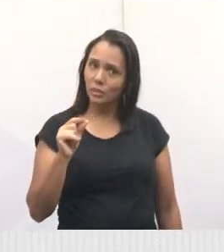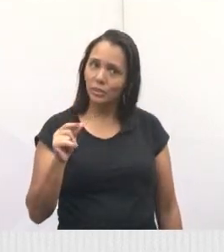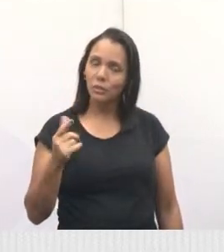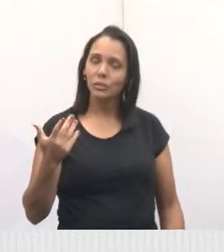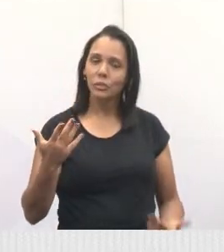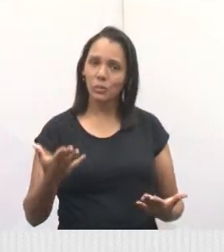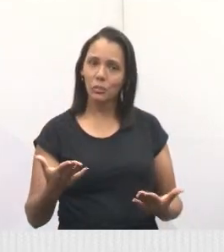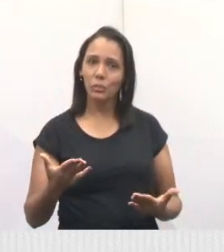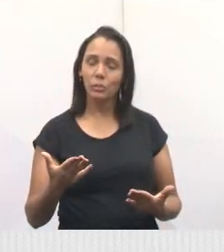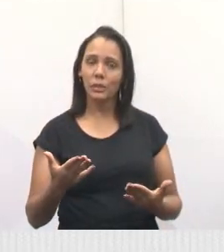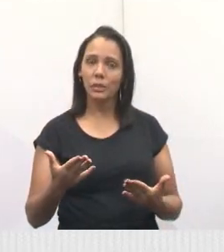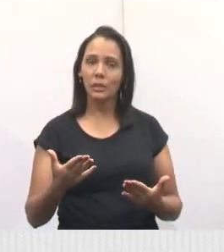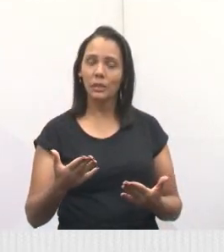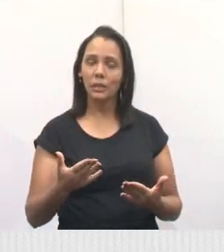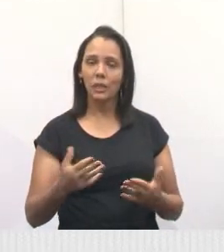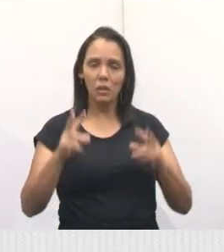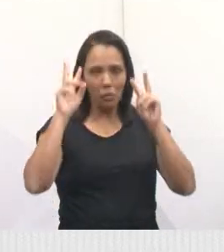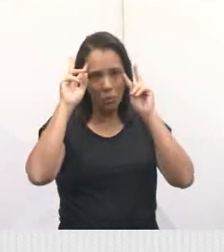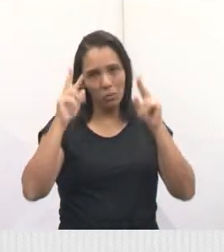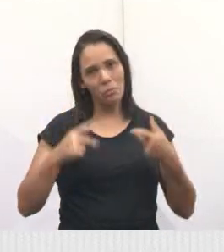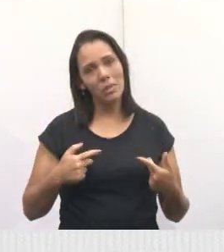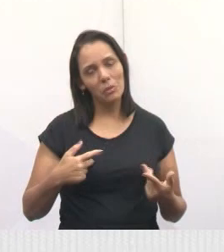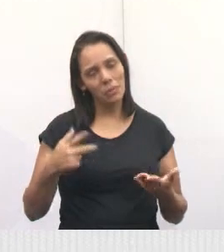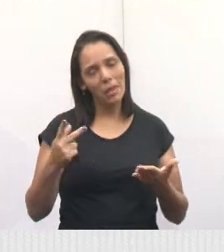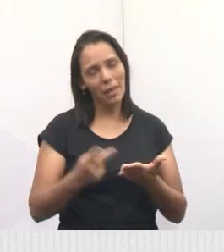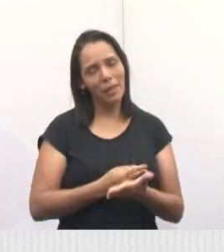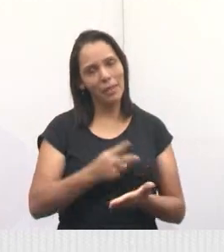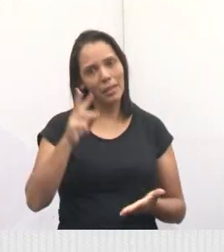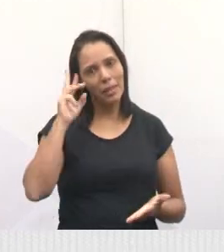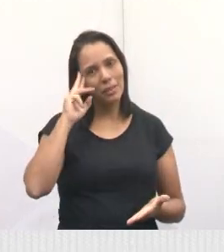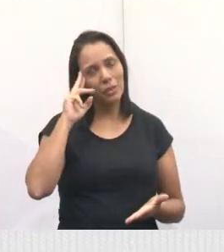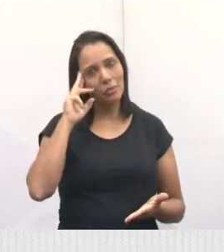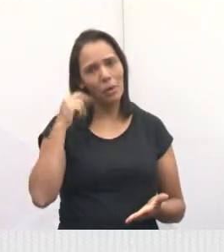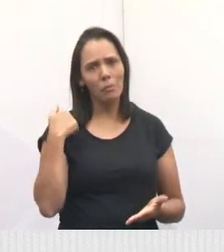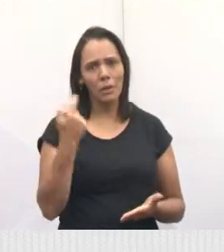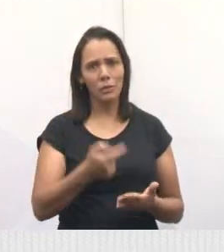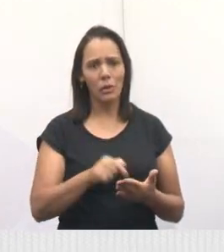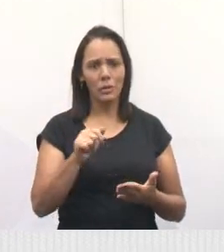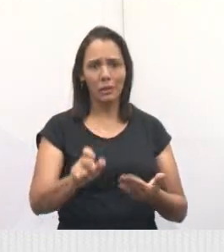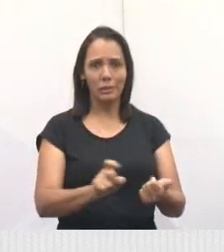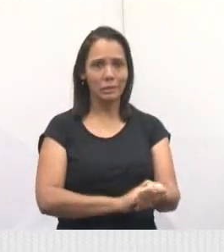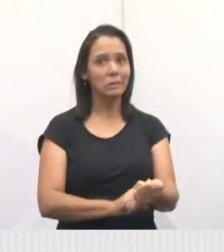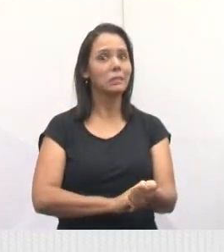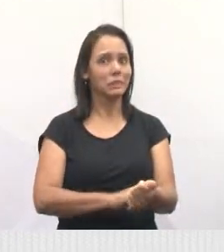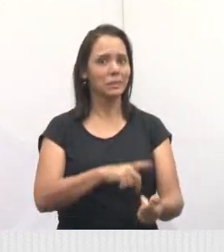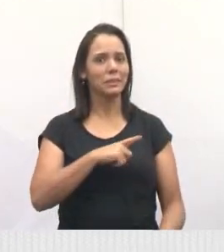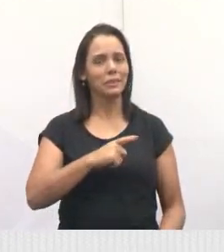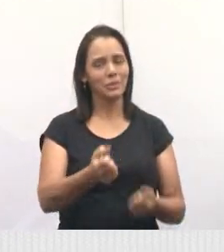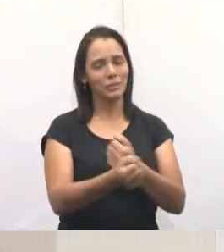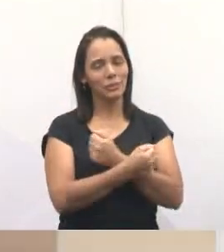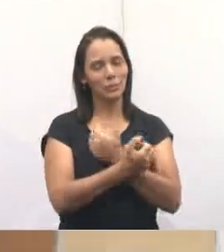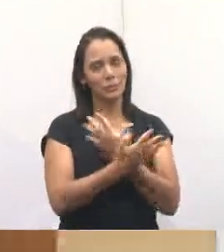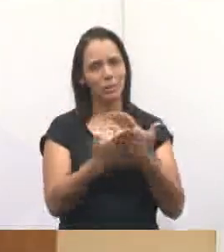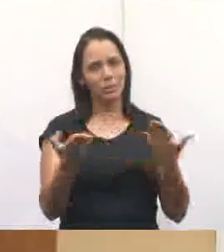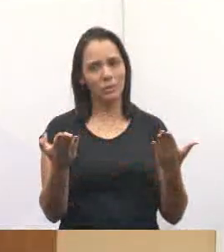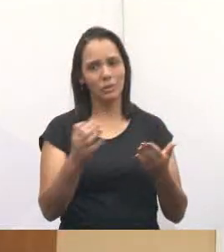qualquer coisa, porque todo ser humano erra e nós passamos, assim, um estresse muito grande aqui, tá bom? Um abraço a todos vocês.